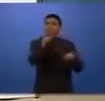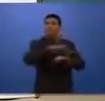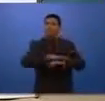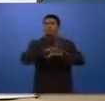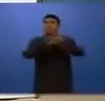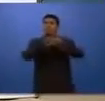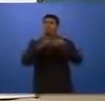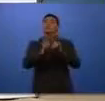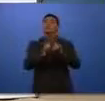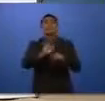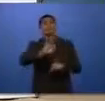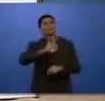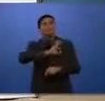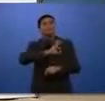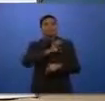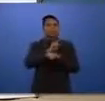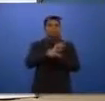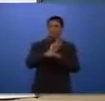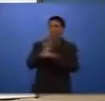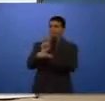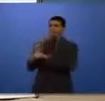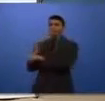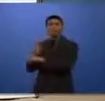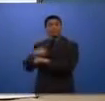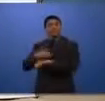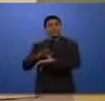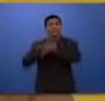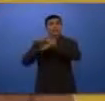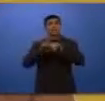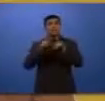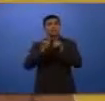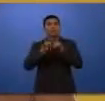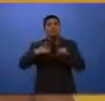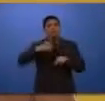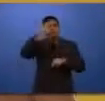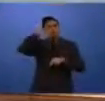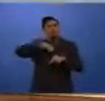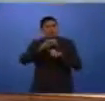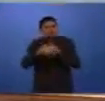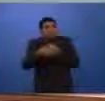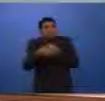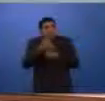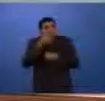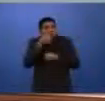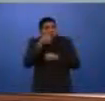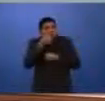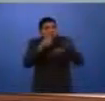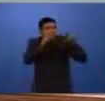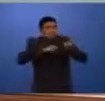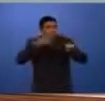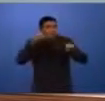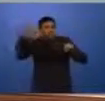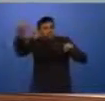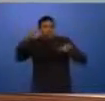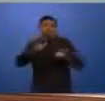organismos de segurança pública, aos órgãos policiais, com total segurança e com total descrição, sabedor de que aquela informação